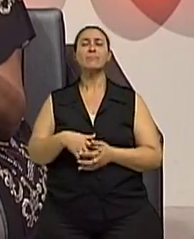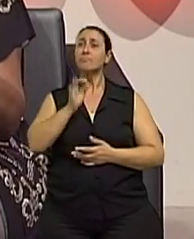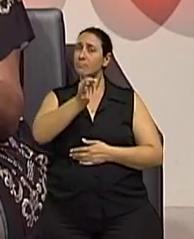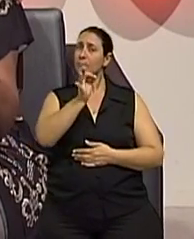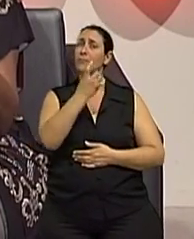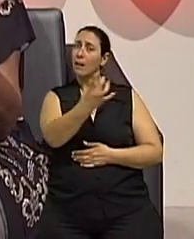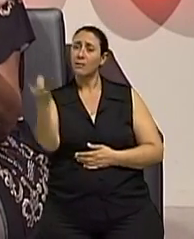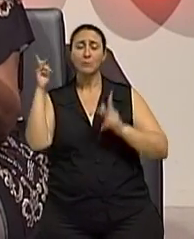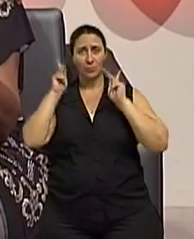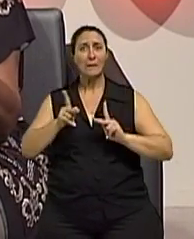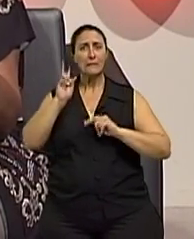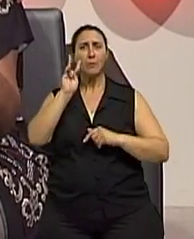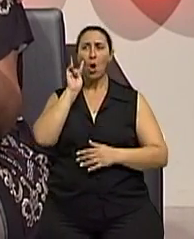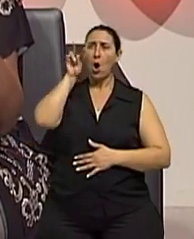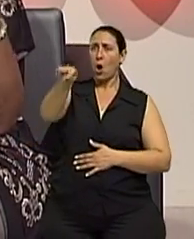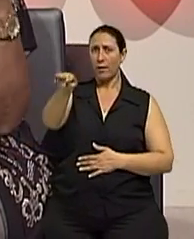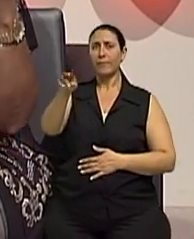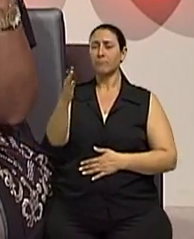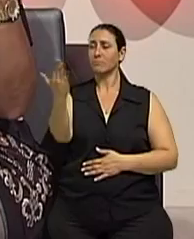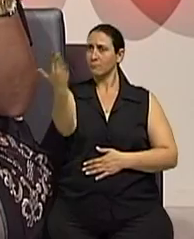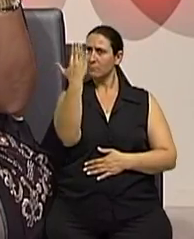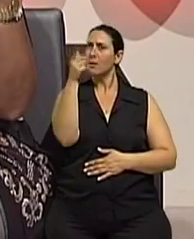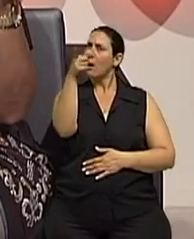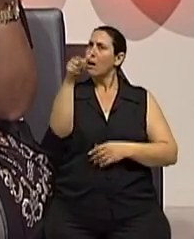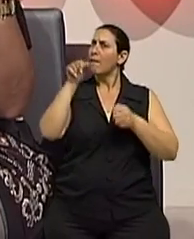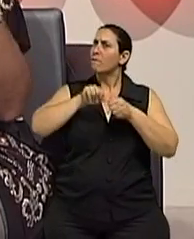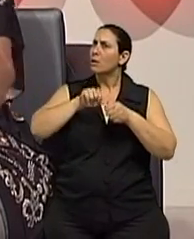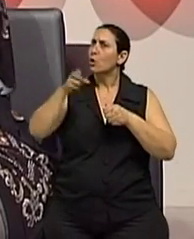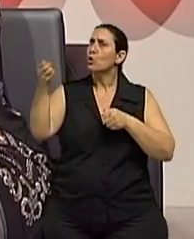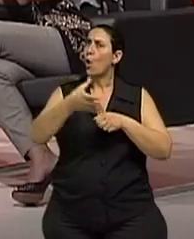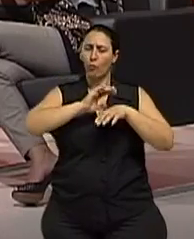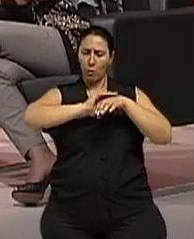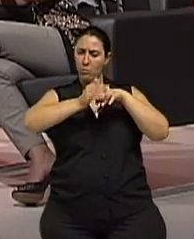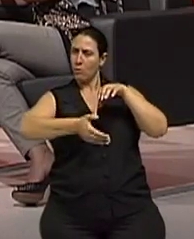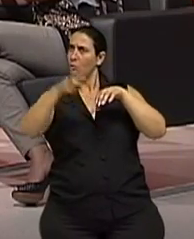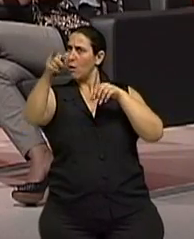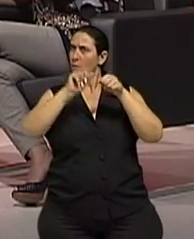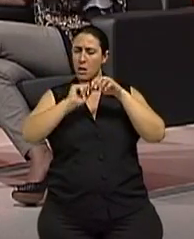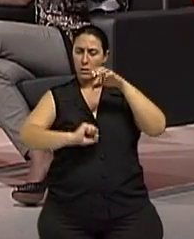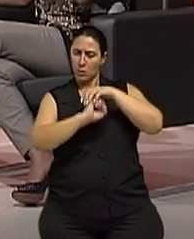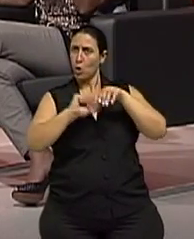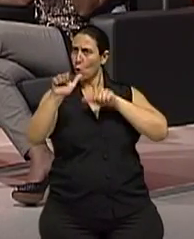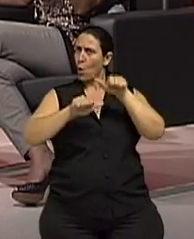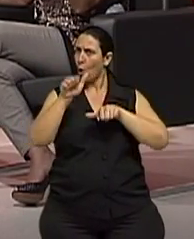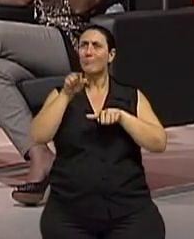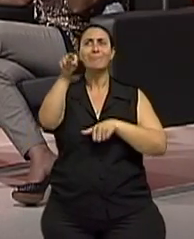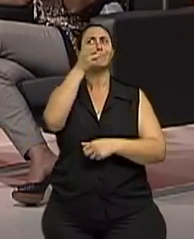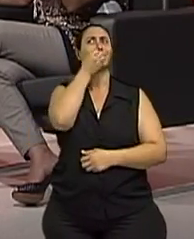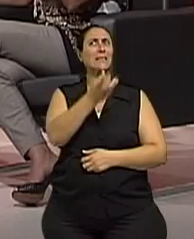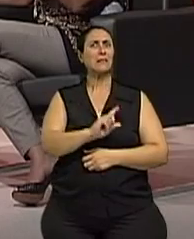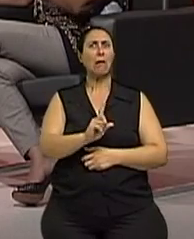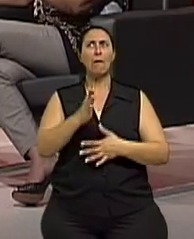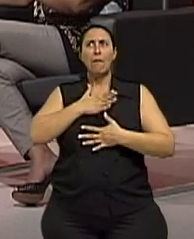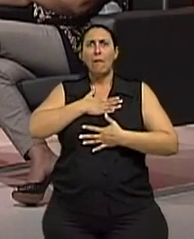ser humano é se espelhar no outro. O conhecido fez uma prótese lá de um dos tipos, não se deu muito bem.